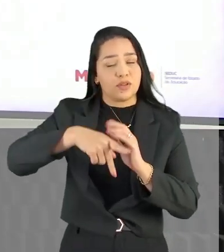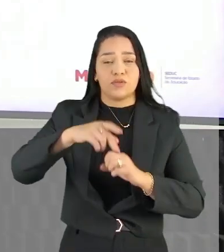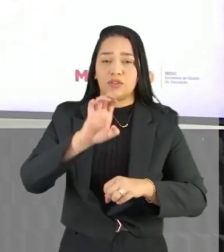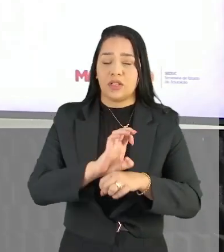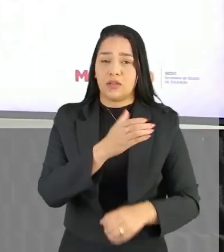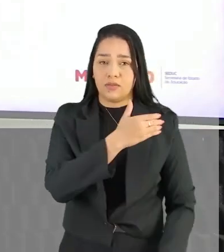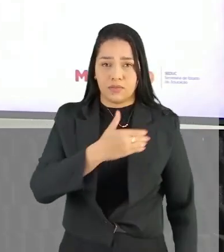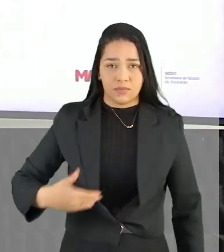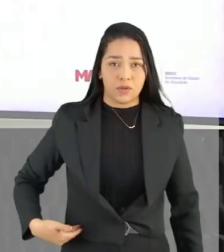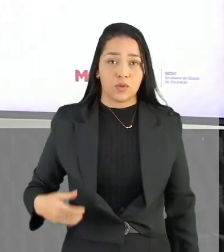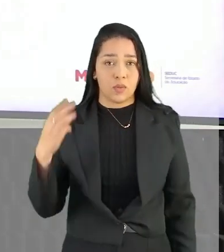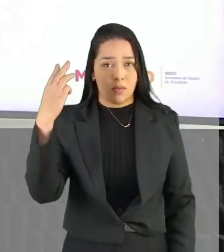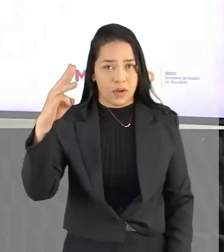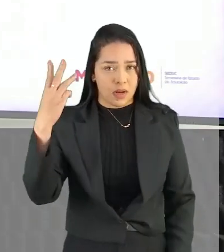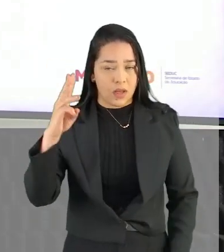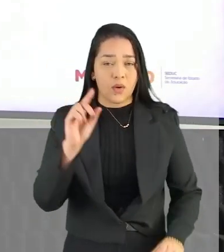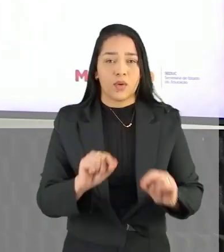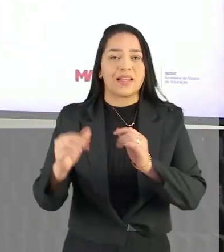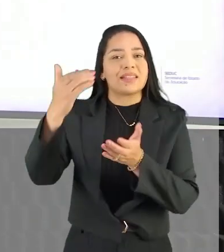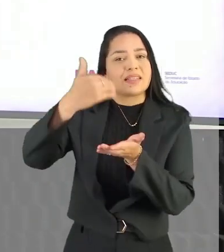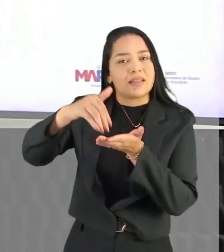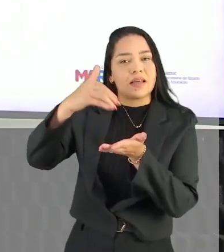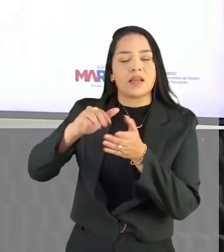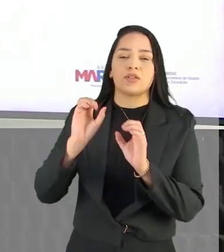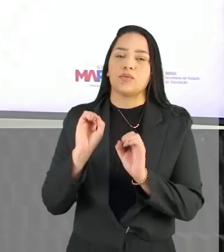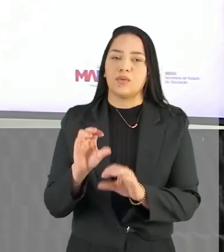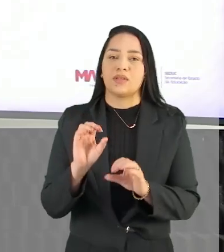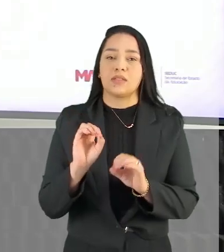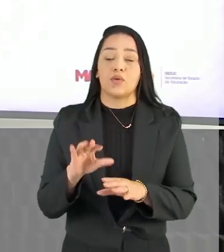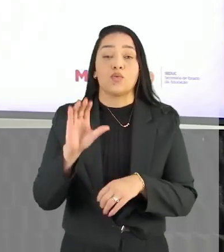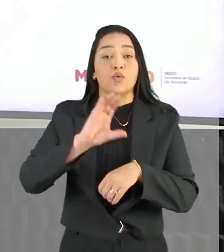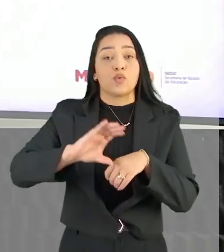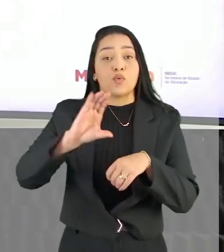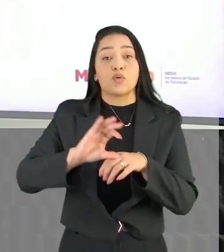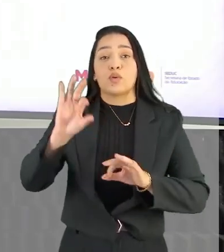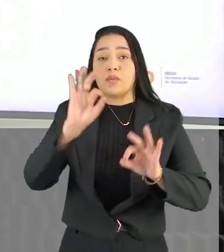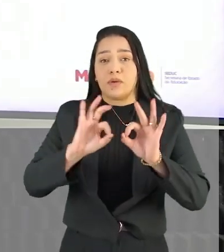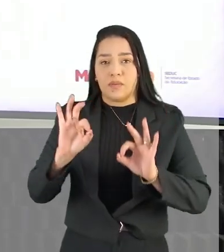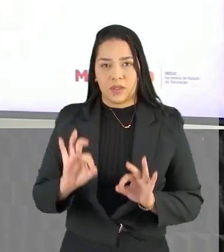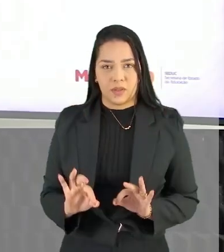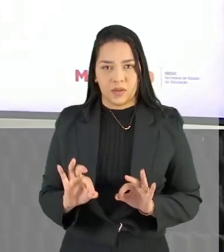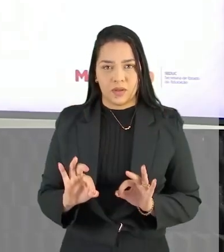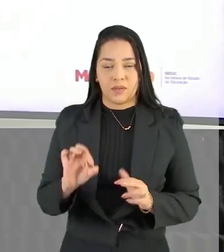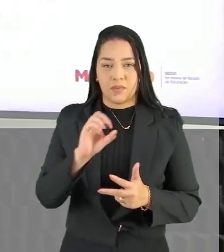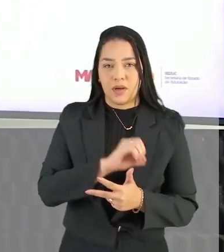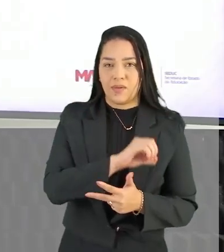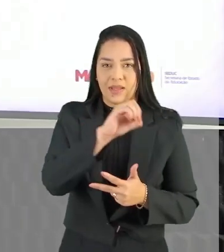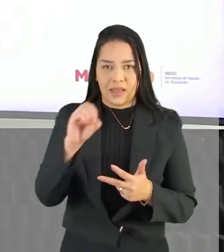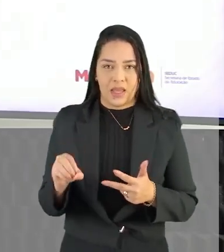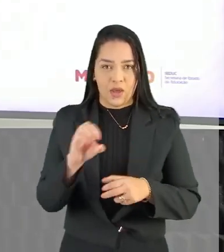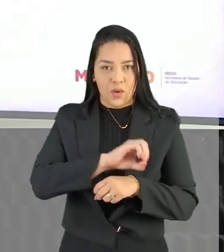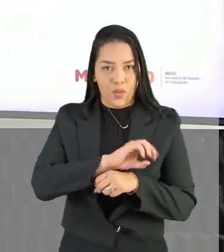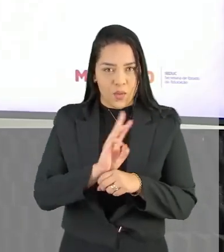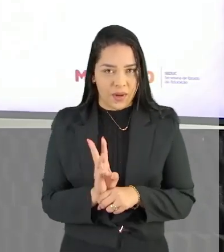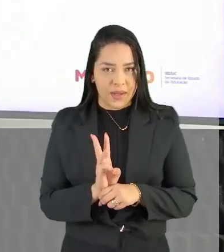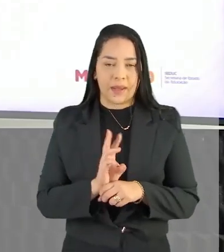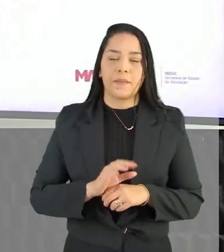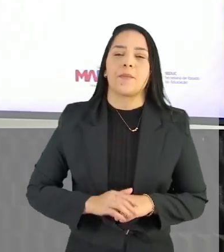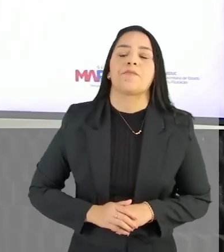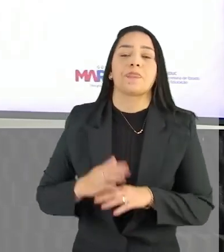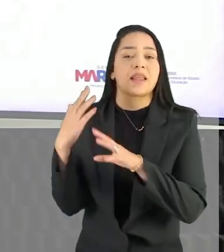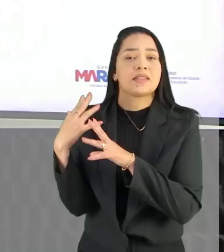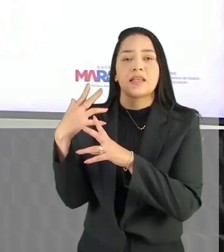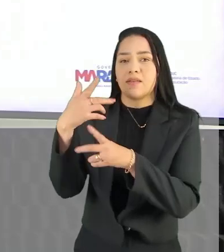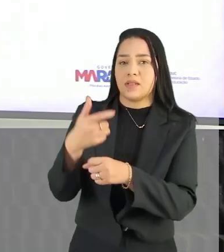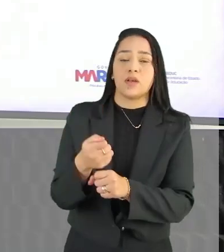governo do estado do Maranhão, através da Secretaria de Educação, do cursinho preparatório para o Enem e o EMA. Nesta nossa